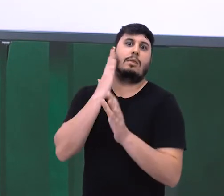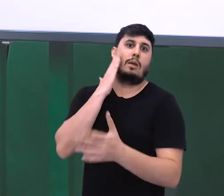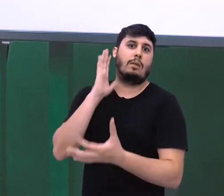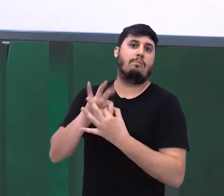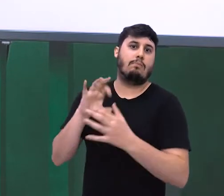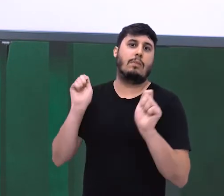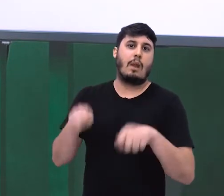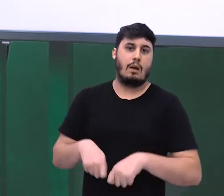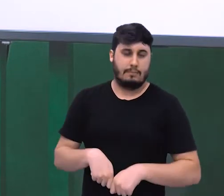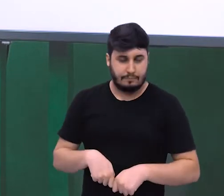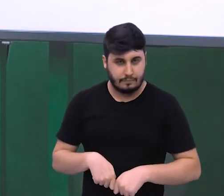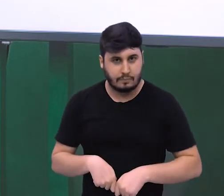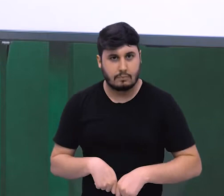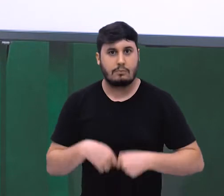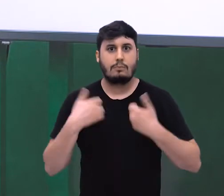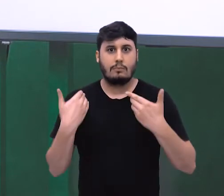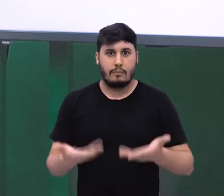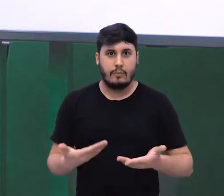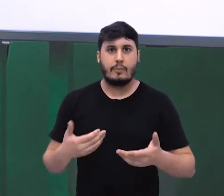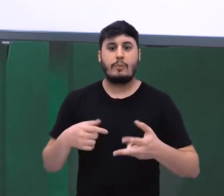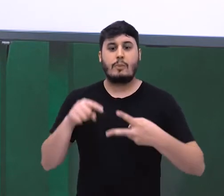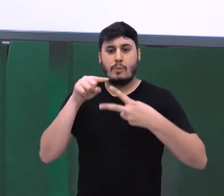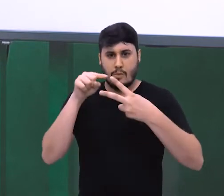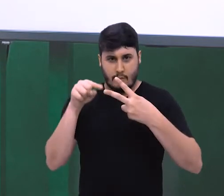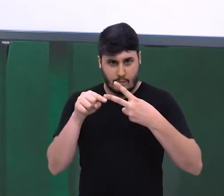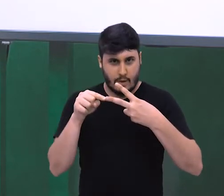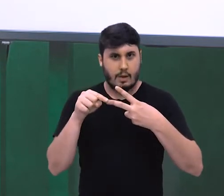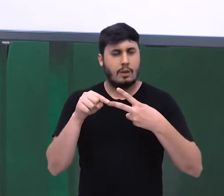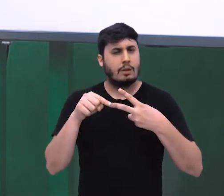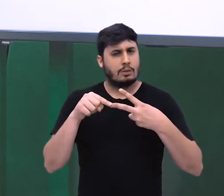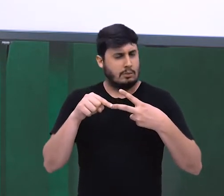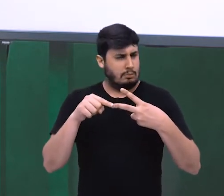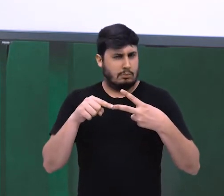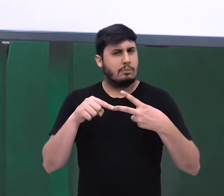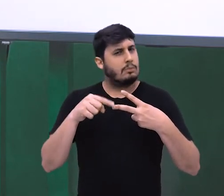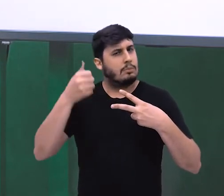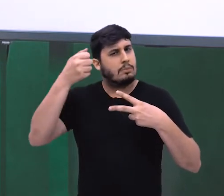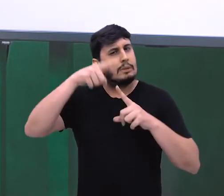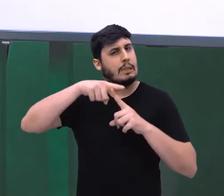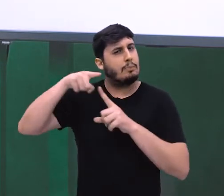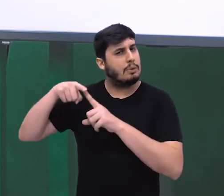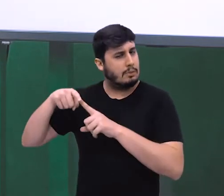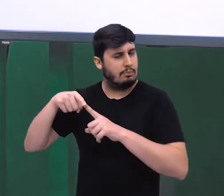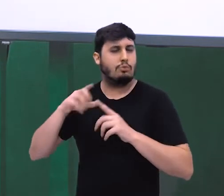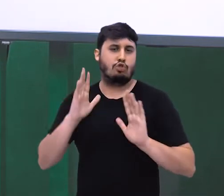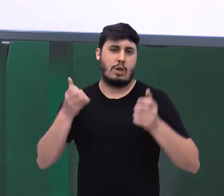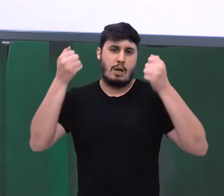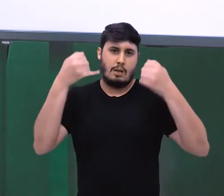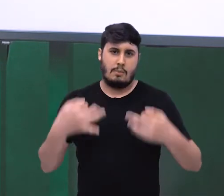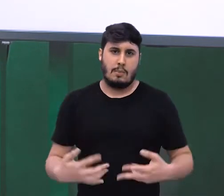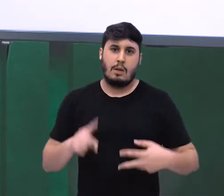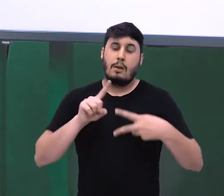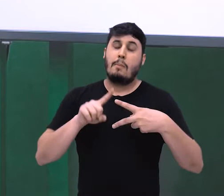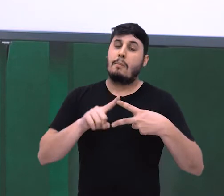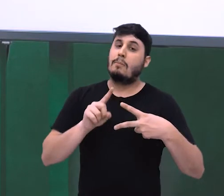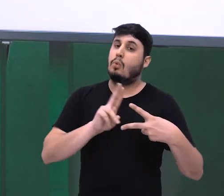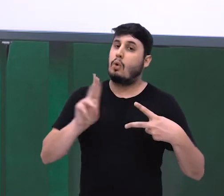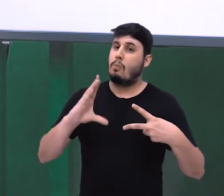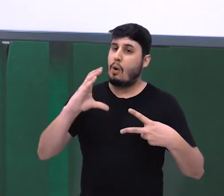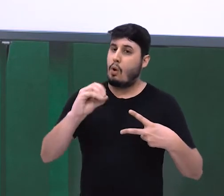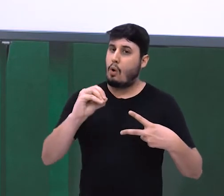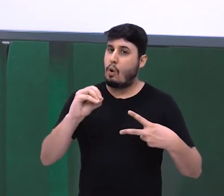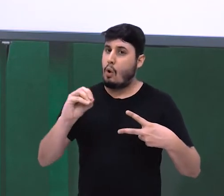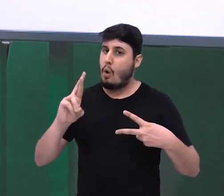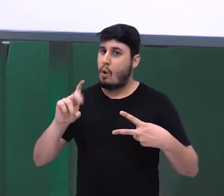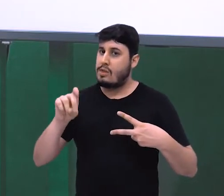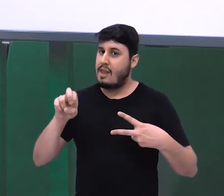o que é que nós temos? Quais são essas duas primeiras classificações? As conjunções podem ser coordenativas, quando ligam